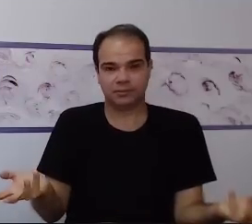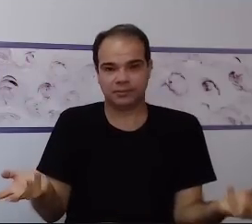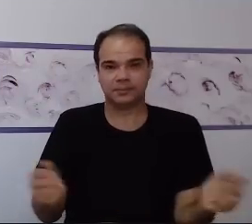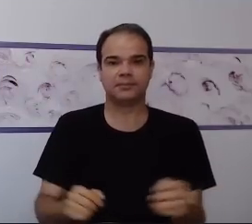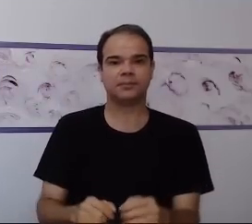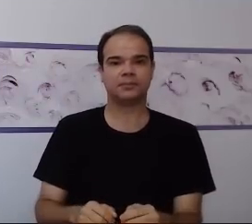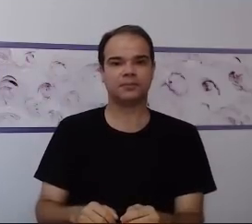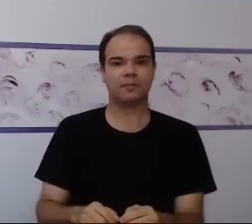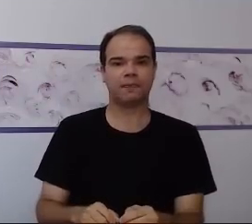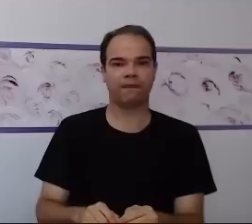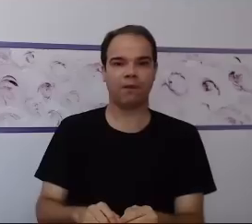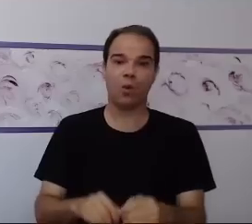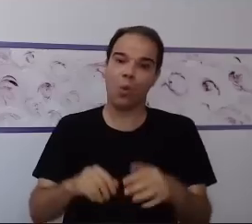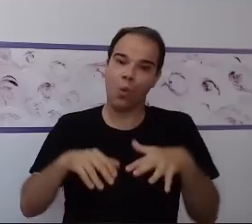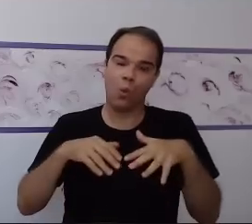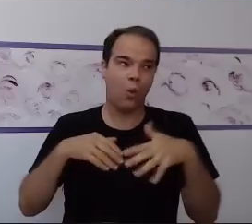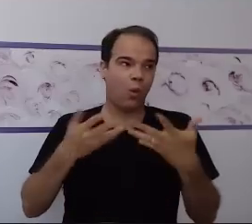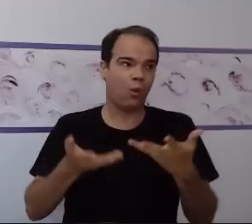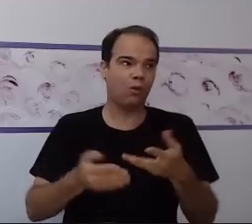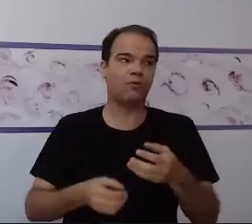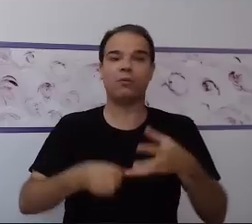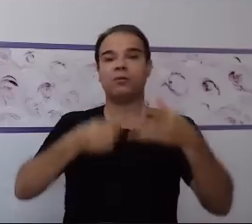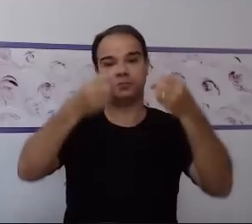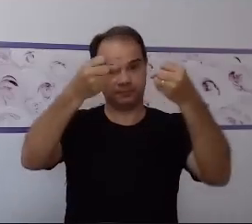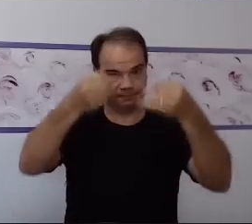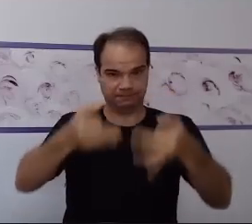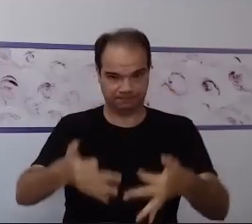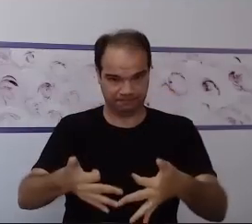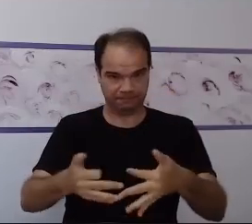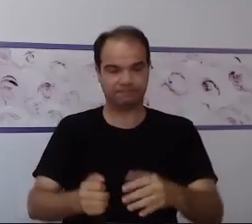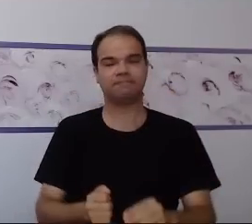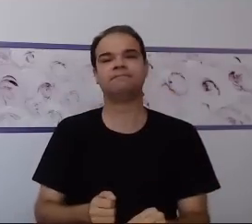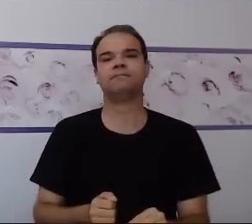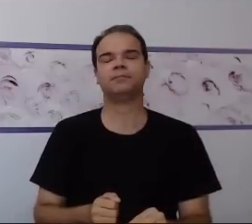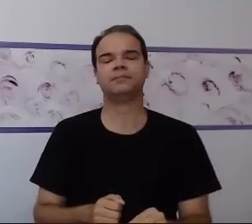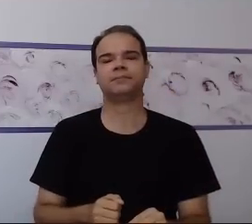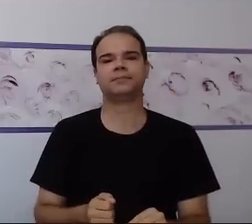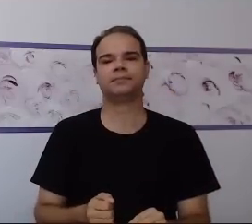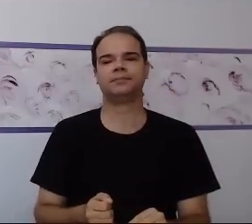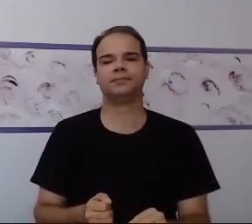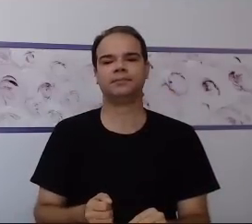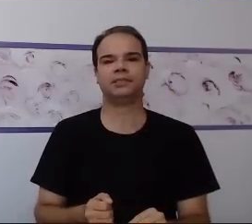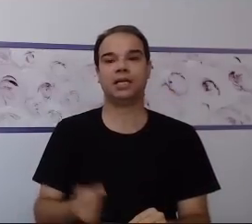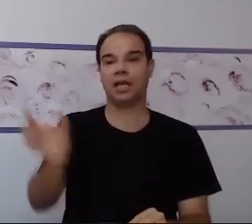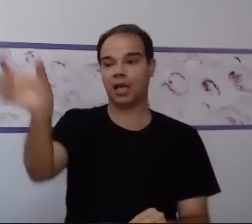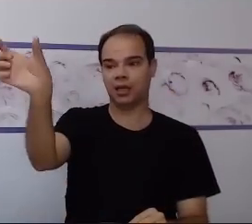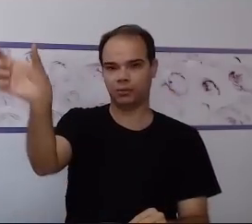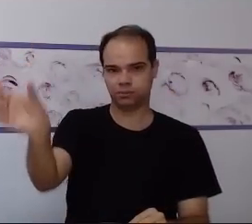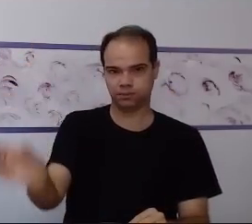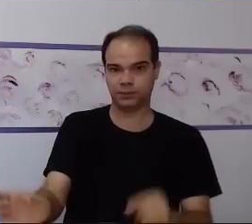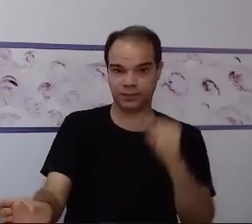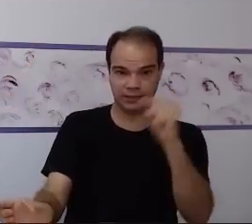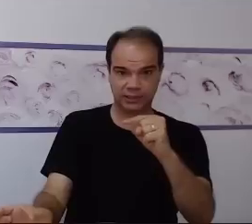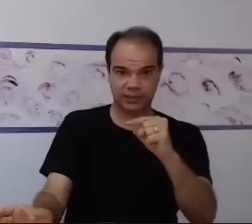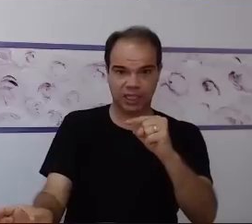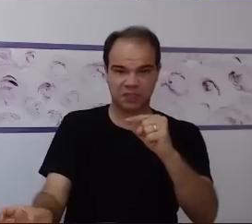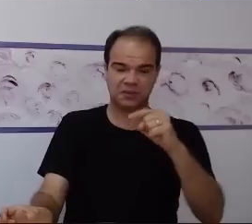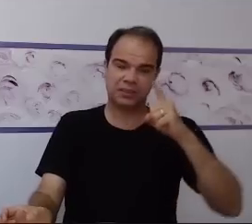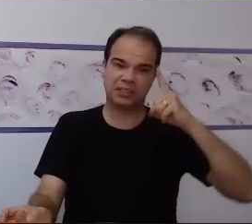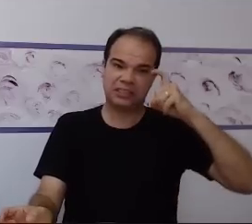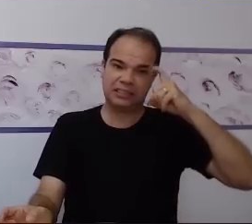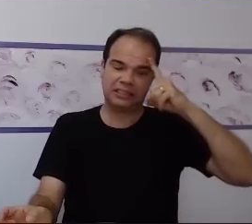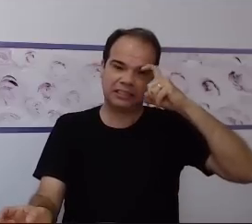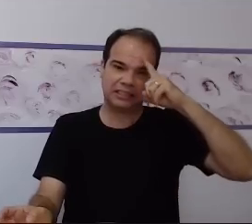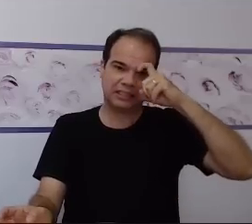no frigir dos ovos, vamos lá para o vocabulário um pouco mais popular, essa criança tem dificuldade